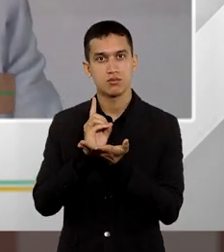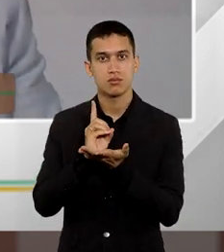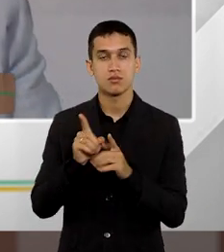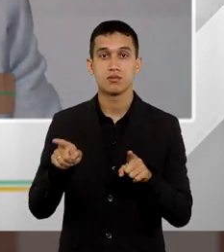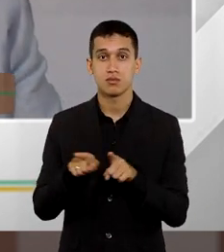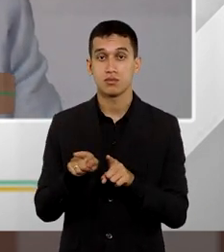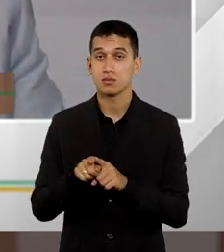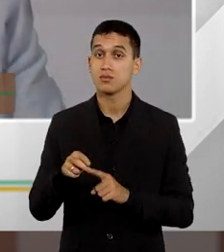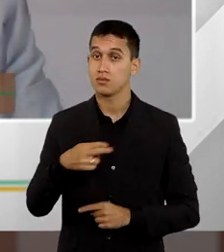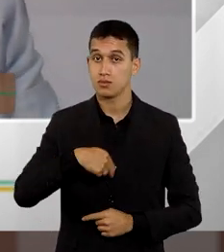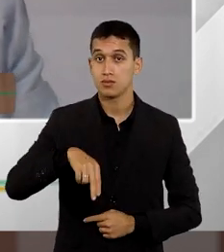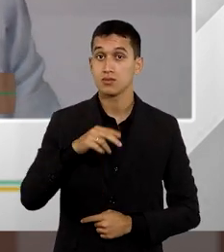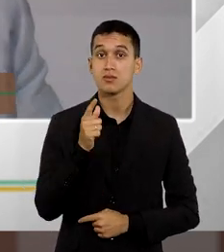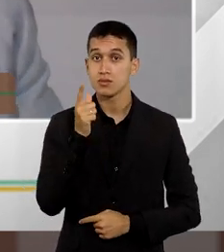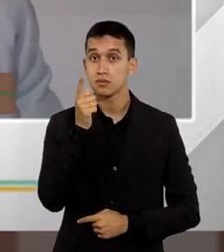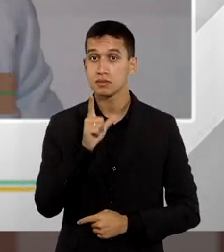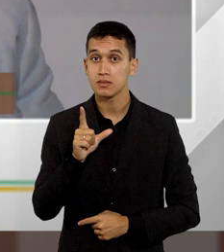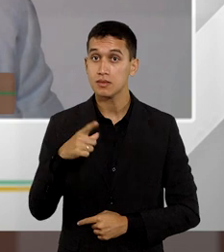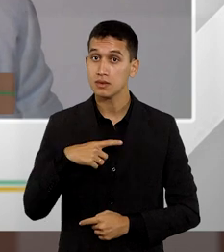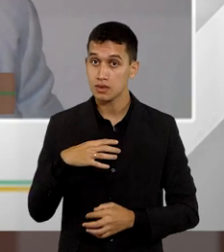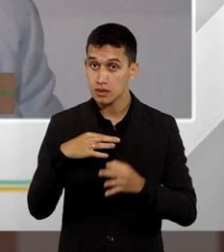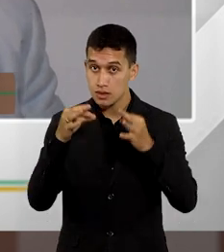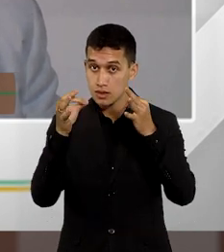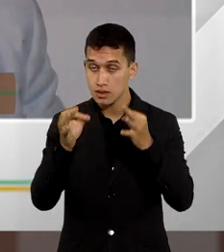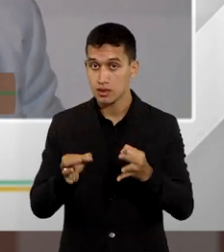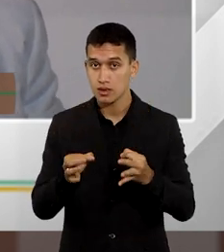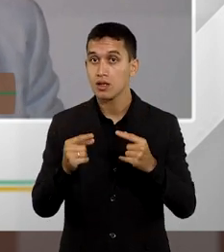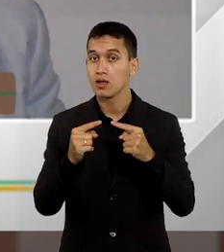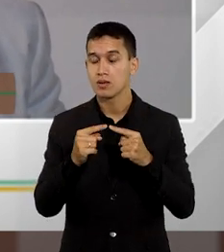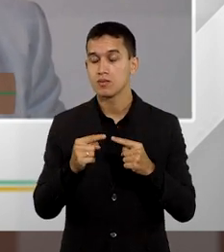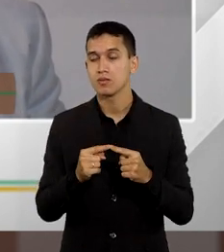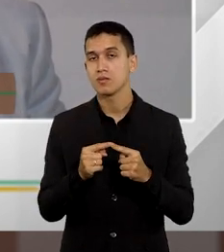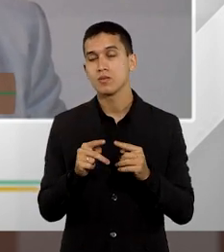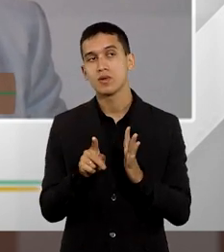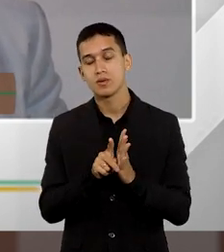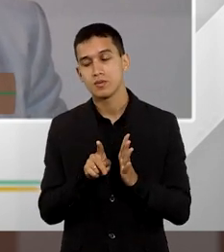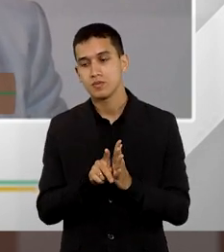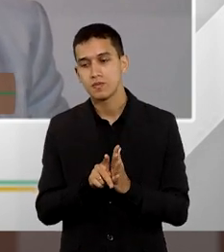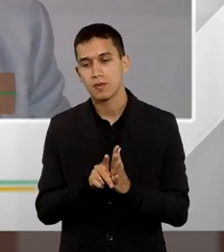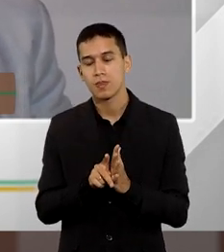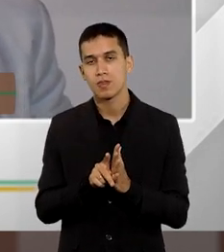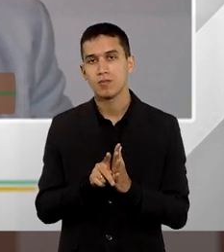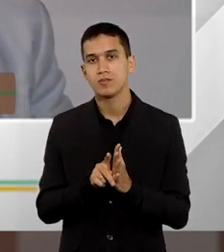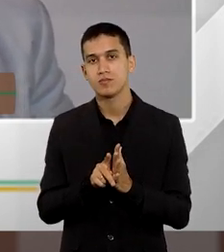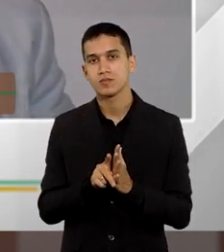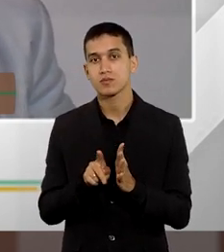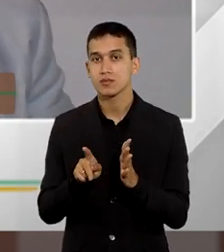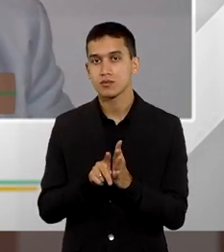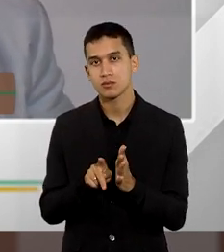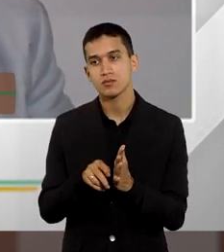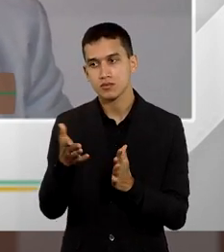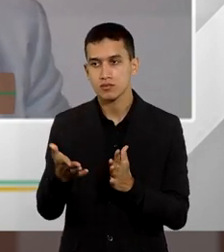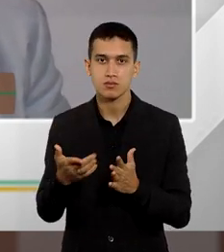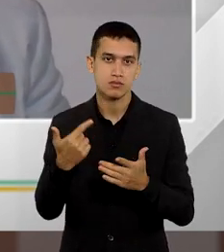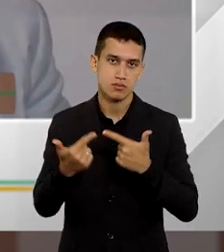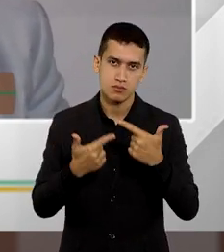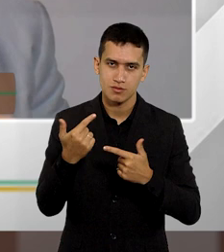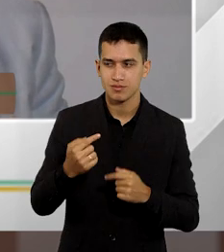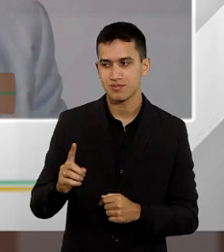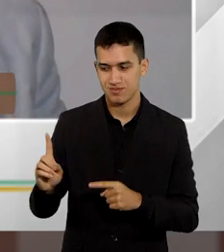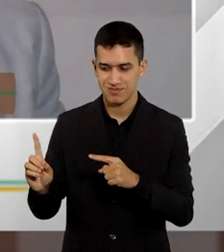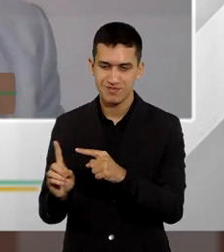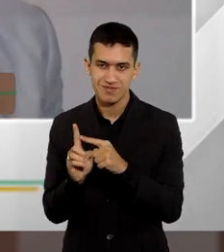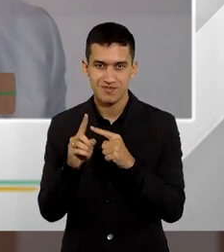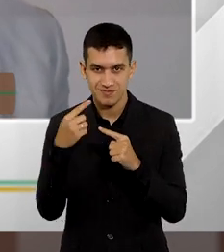que consigamos estar adequado ao serviço que é prestado ao